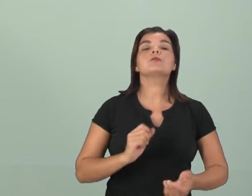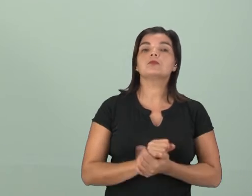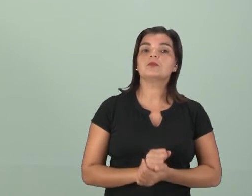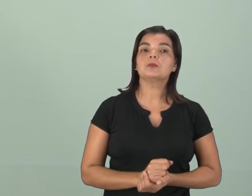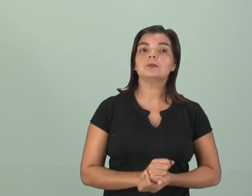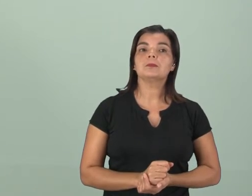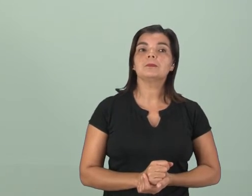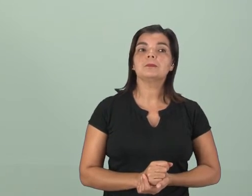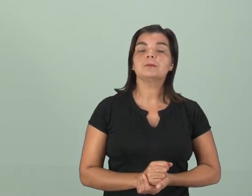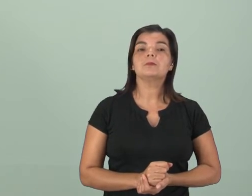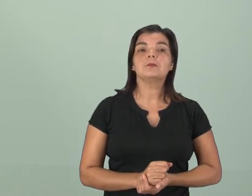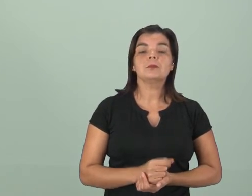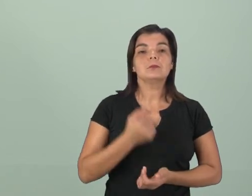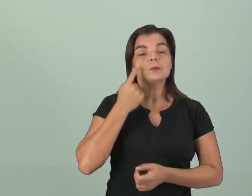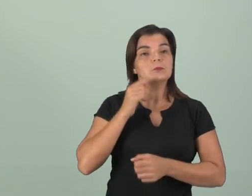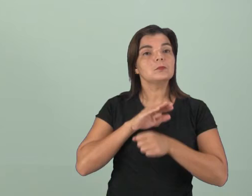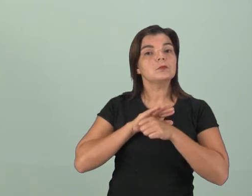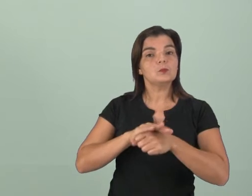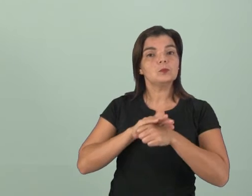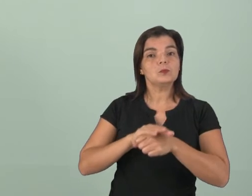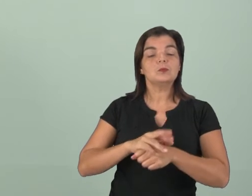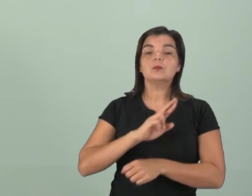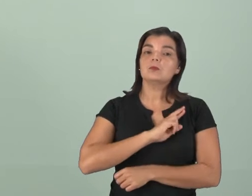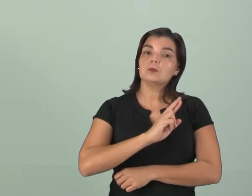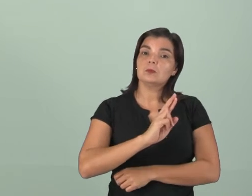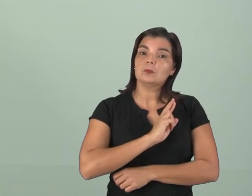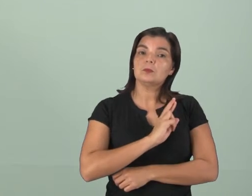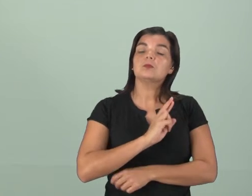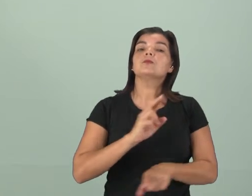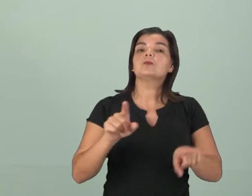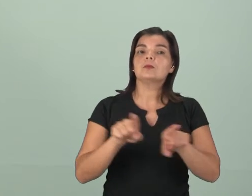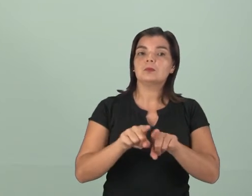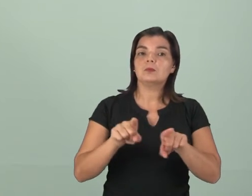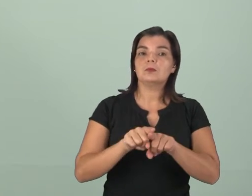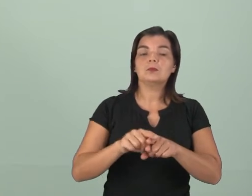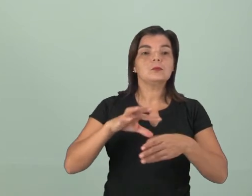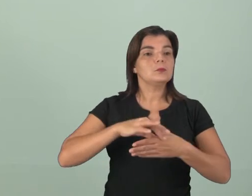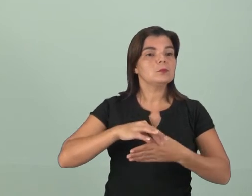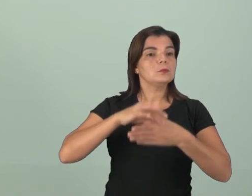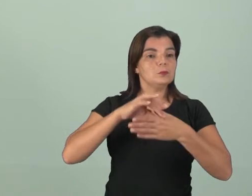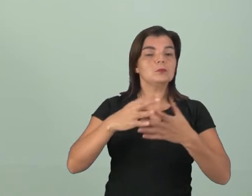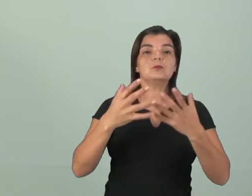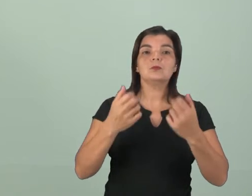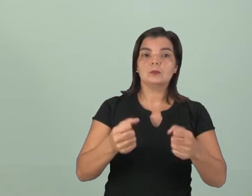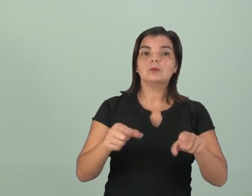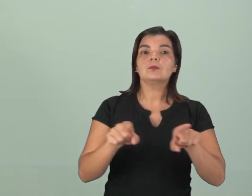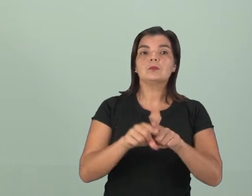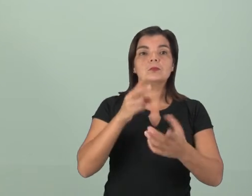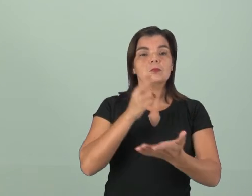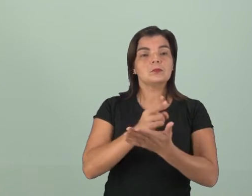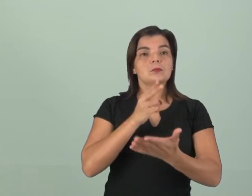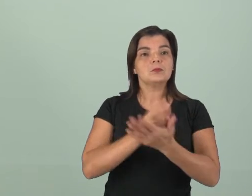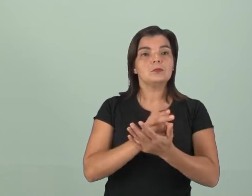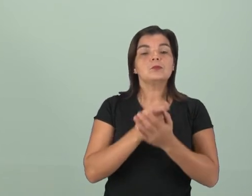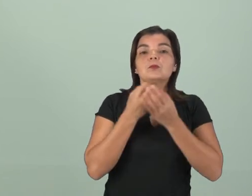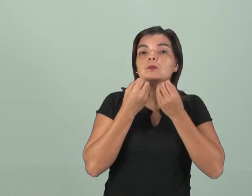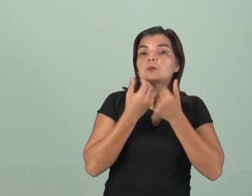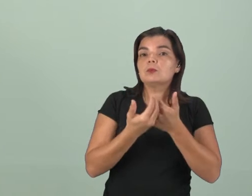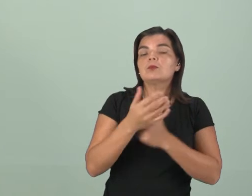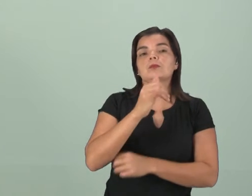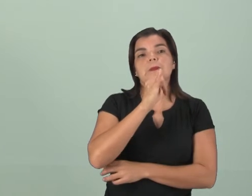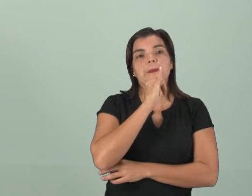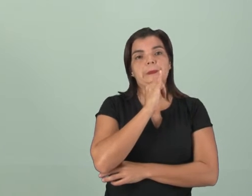consolidados pelas religiões e os líderes e os adeptos devem sempre dar bom